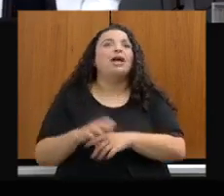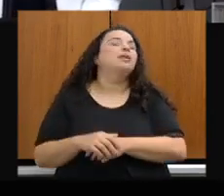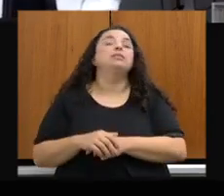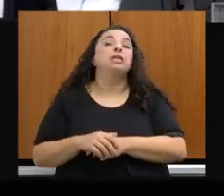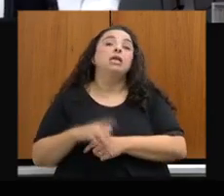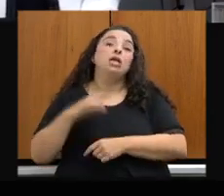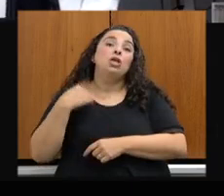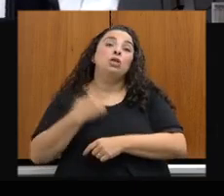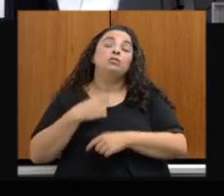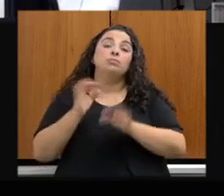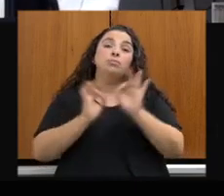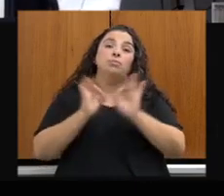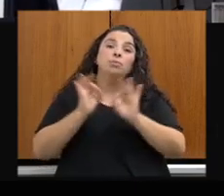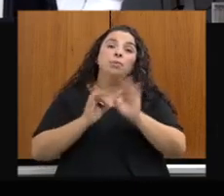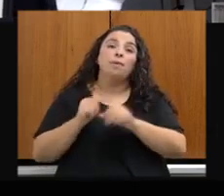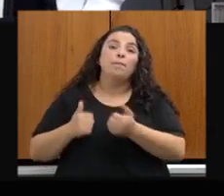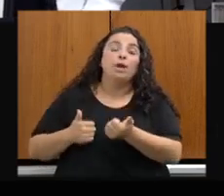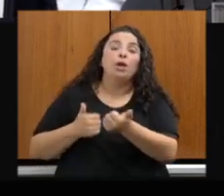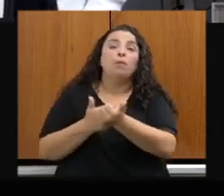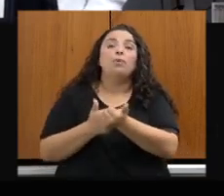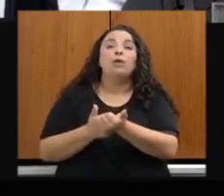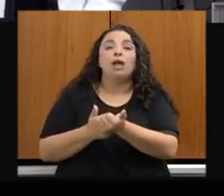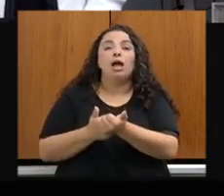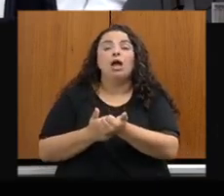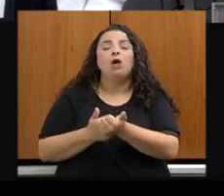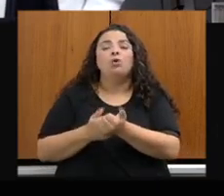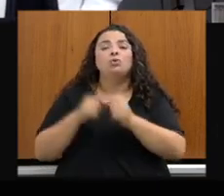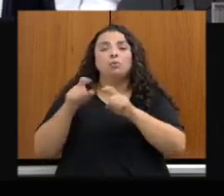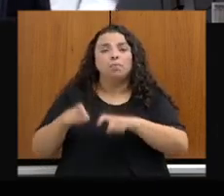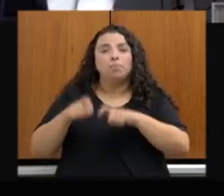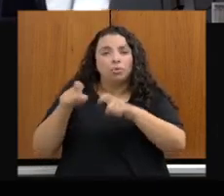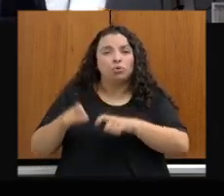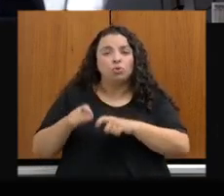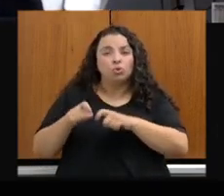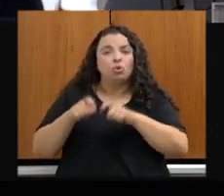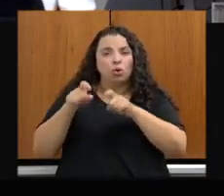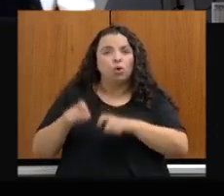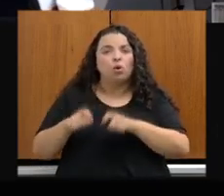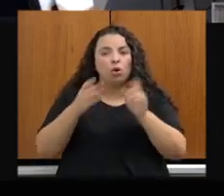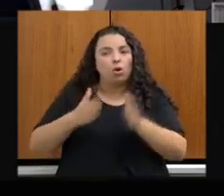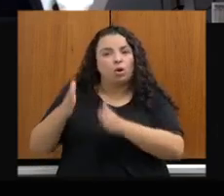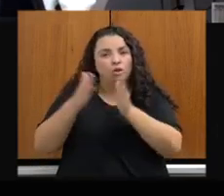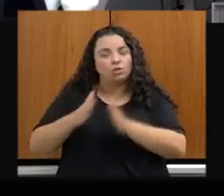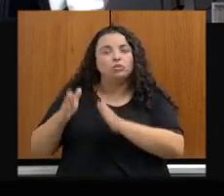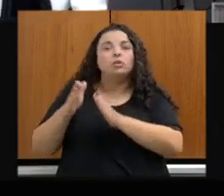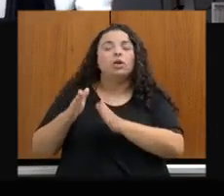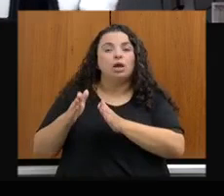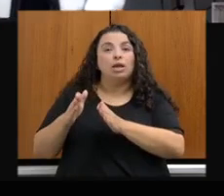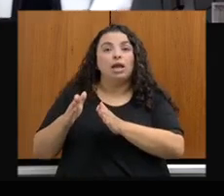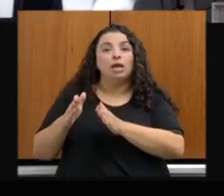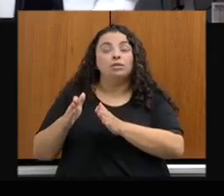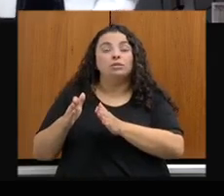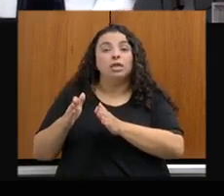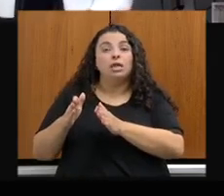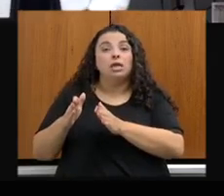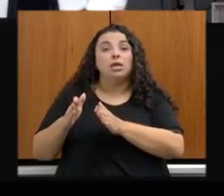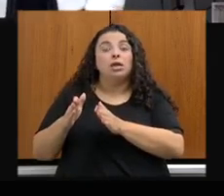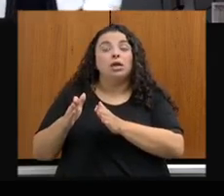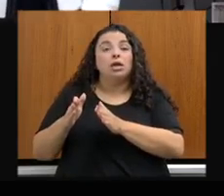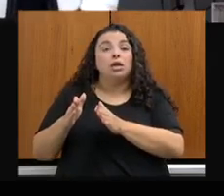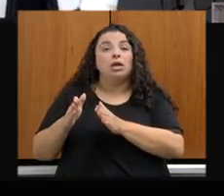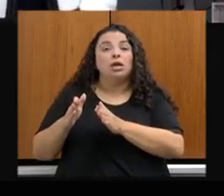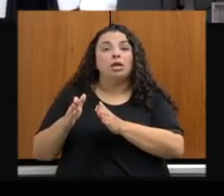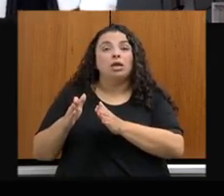para apoiar os pequenos produtores rurais em regime familiar, é que 92% desses imóveis cadastrados são